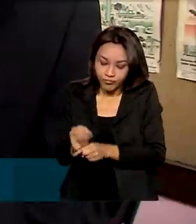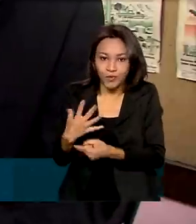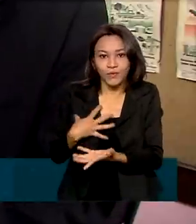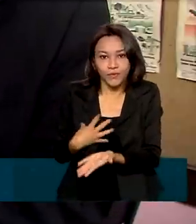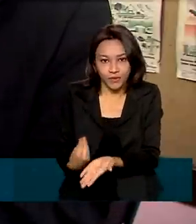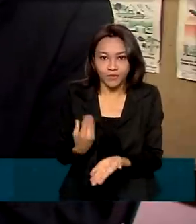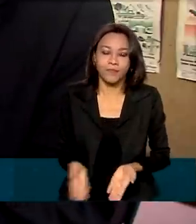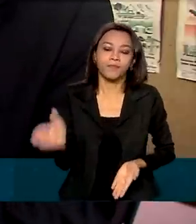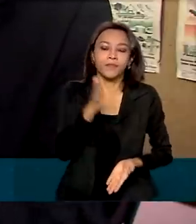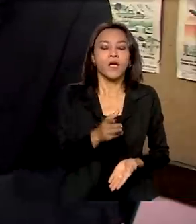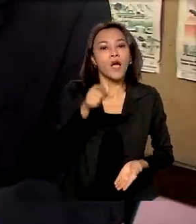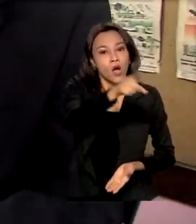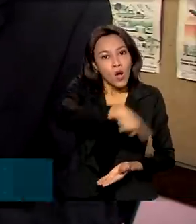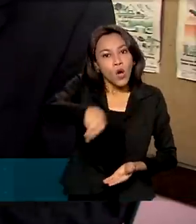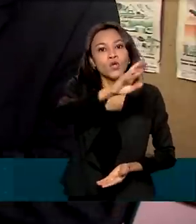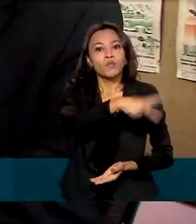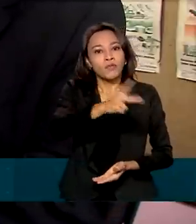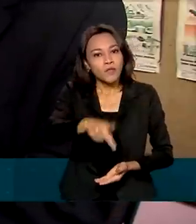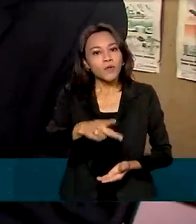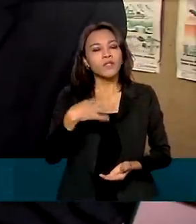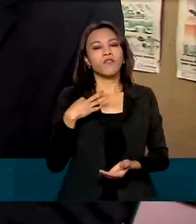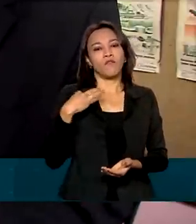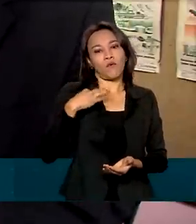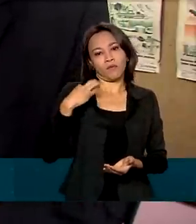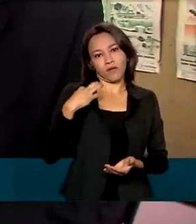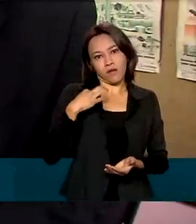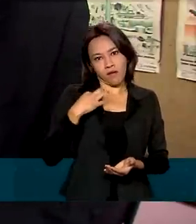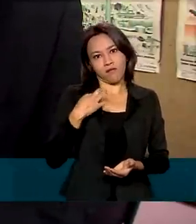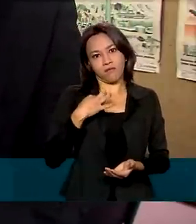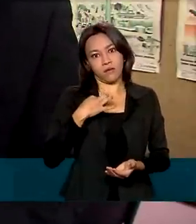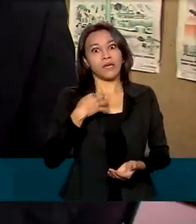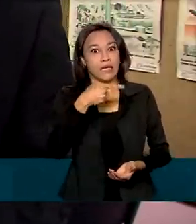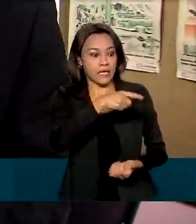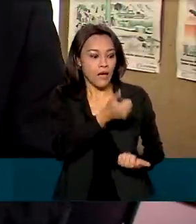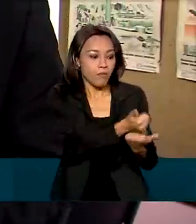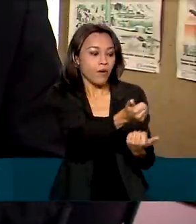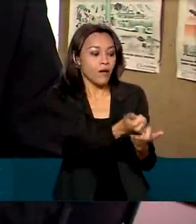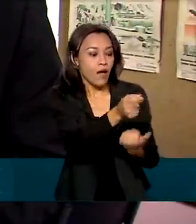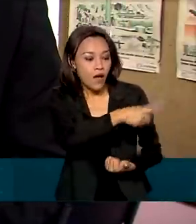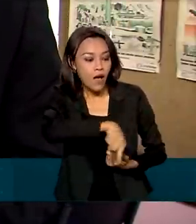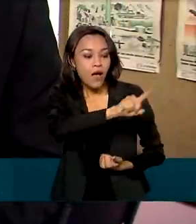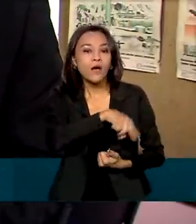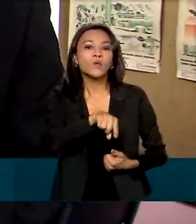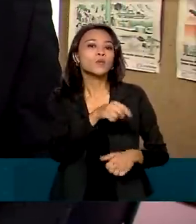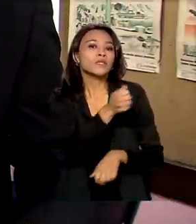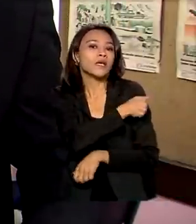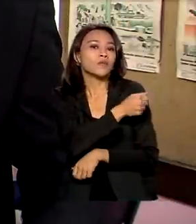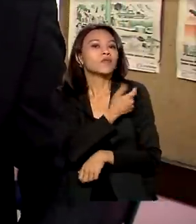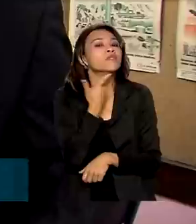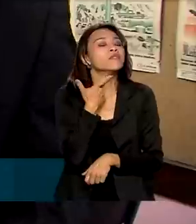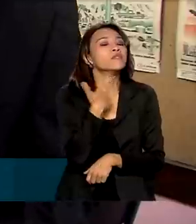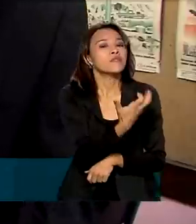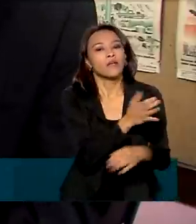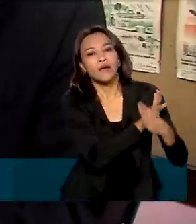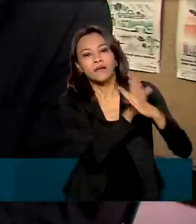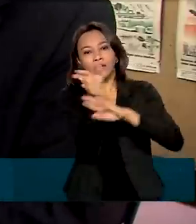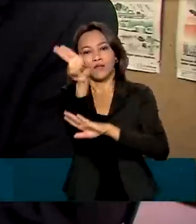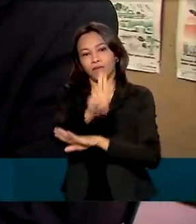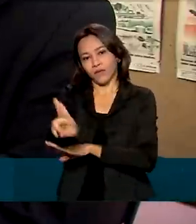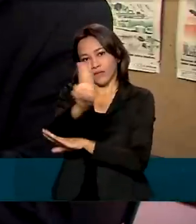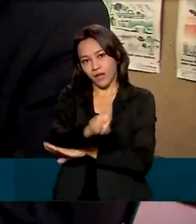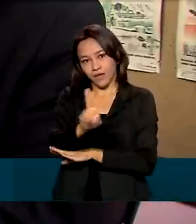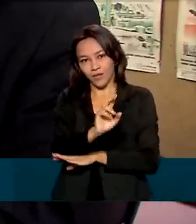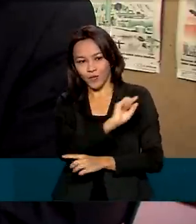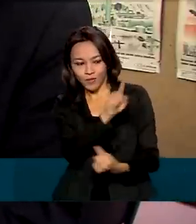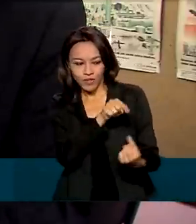professores são voluntários e dedicam parte do tempo para apoiar os alunos que pretendem entrar na faculdade. A ideia é auxiliar quem